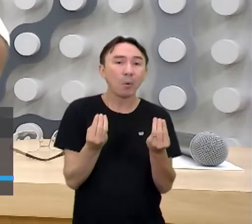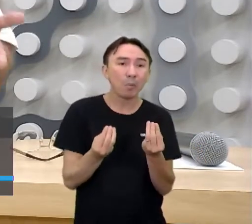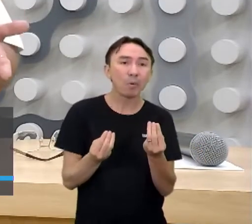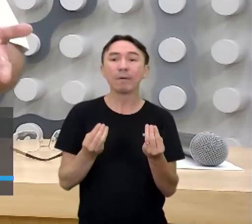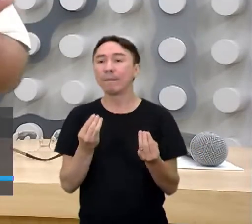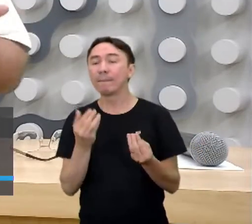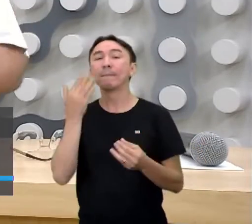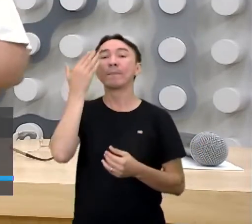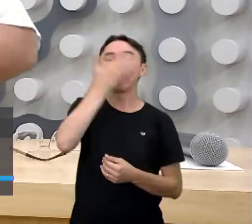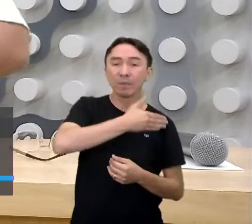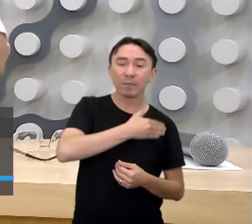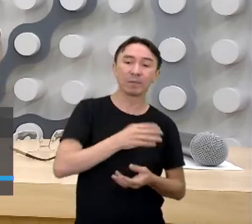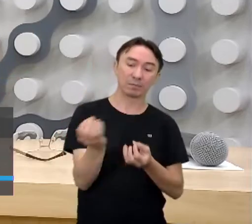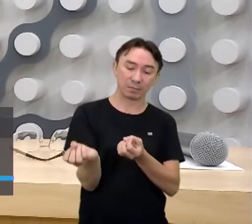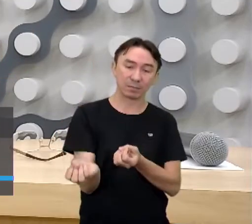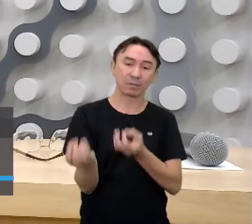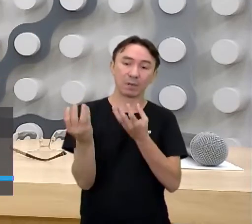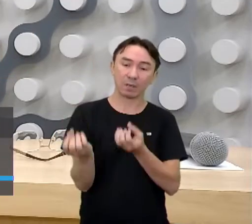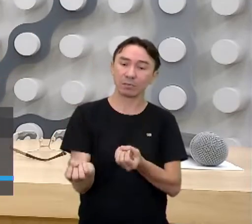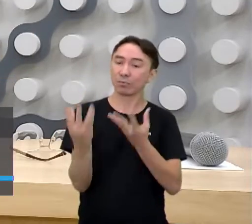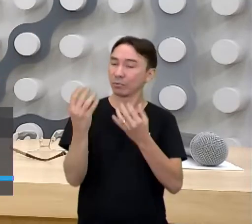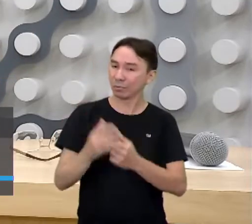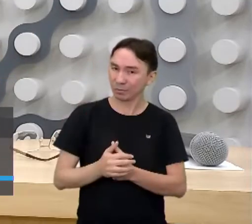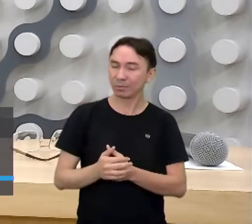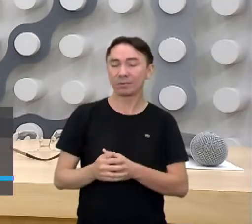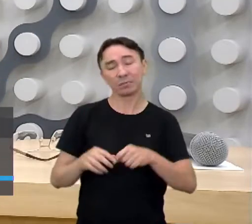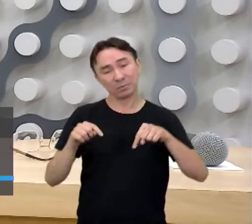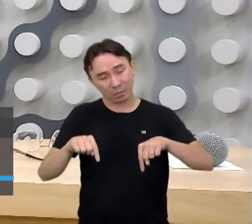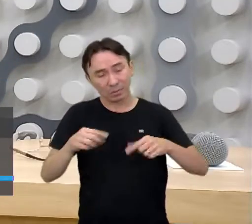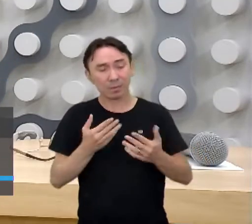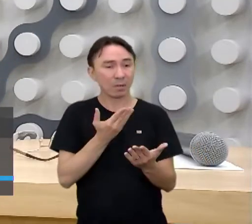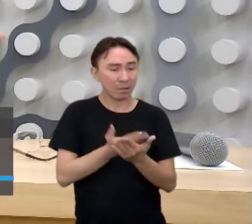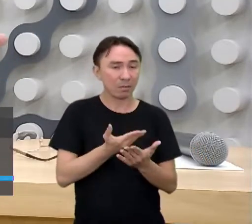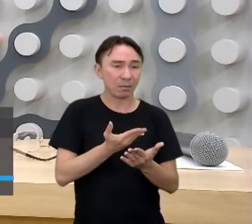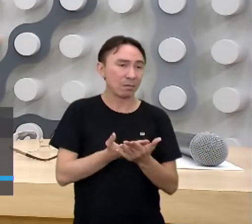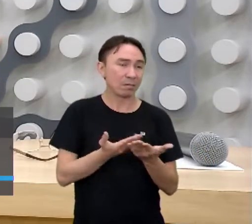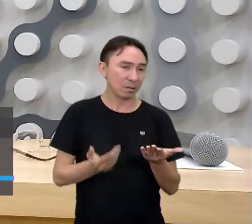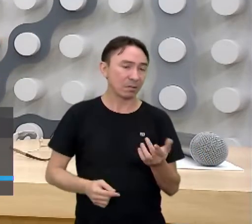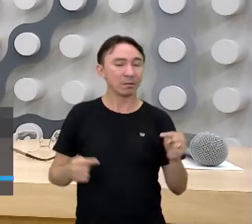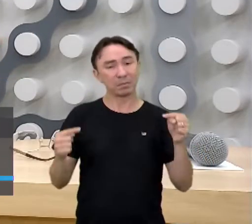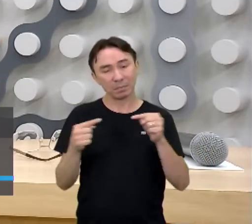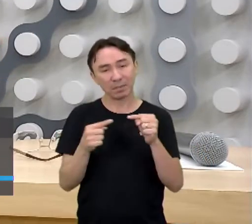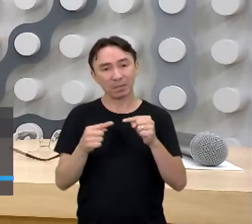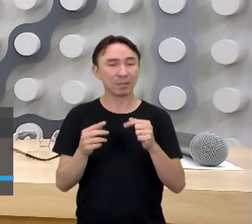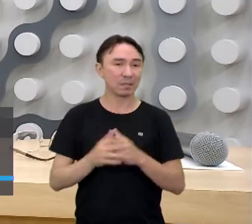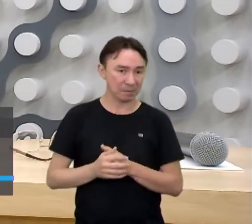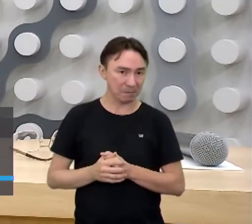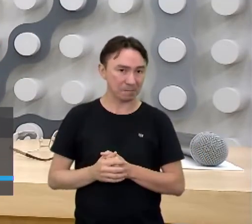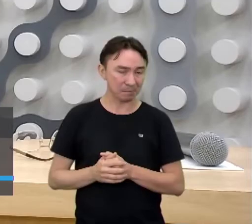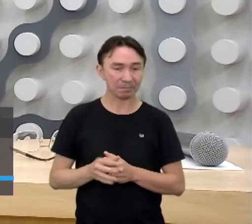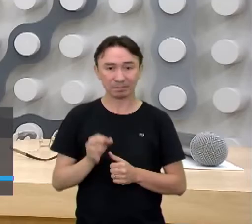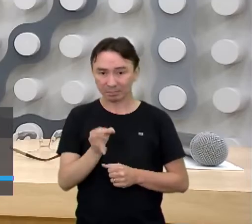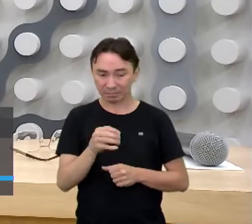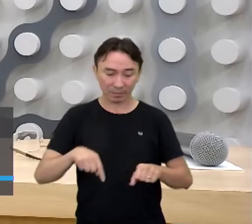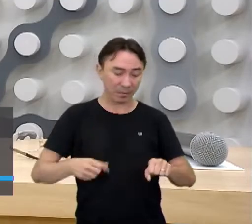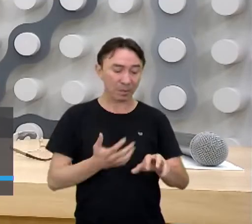aí que entra essa relação das aulas que nós temos, estamos tendo hoje, né, e desde aí que começou este componente. Falando sobre